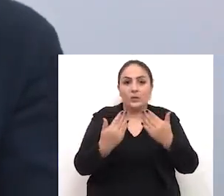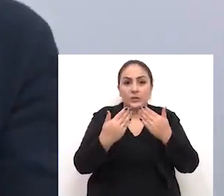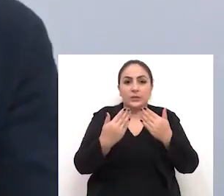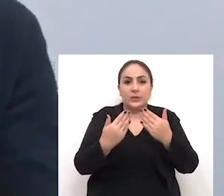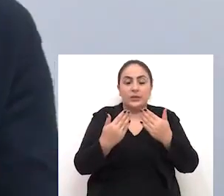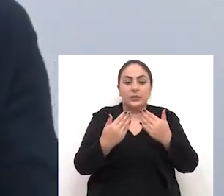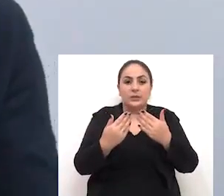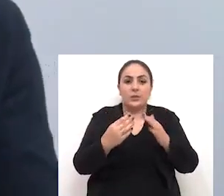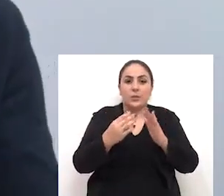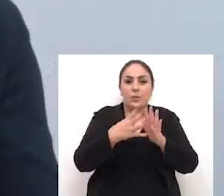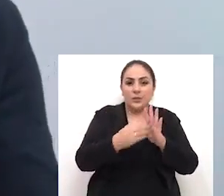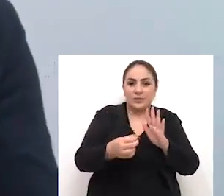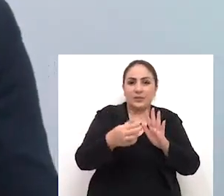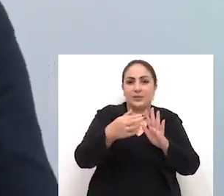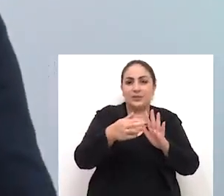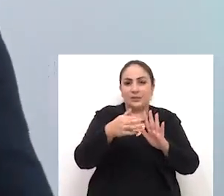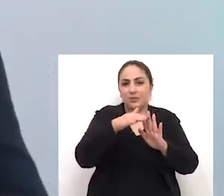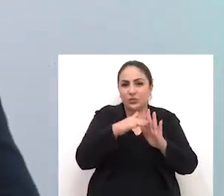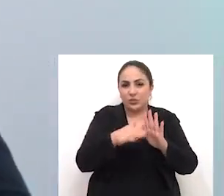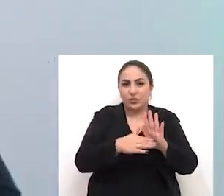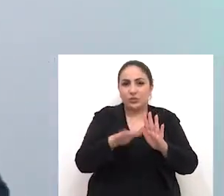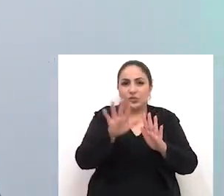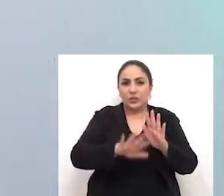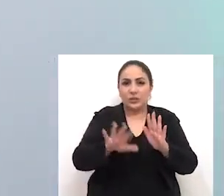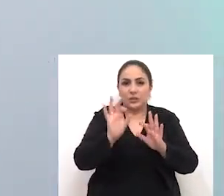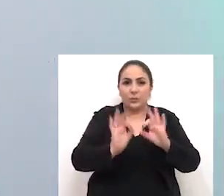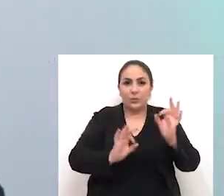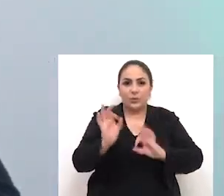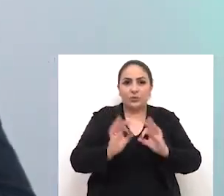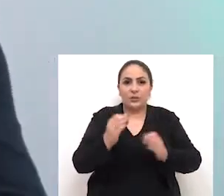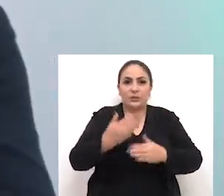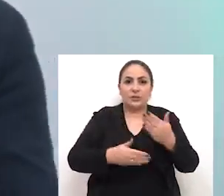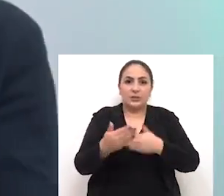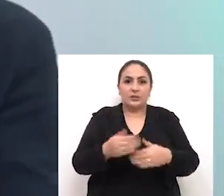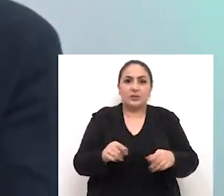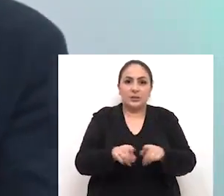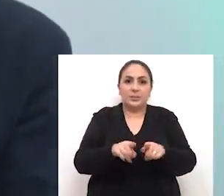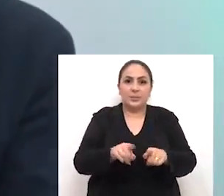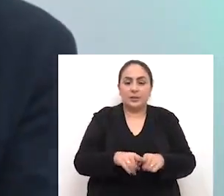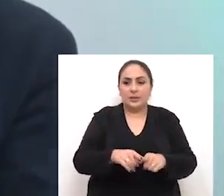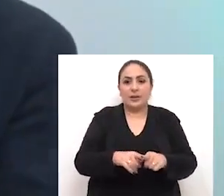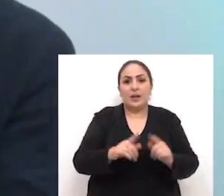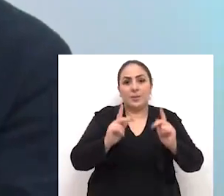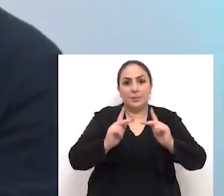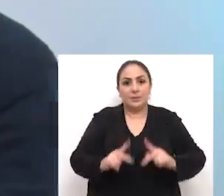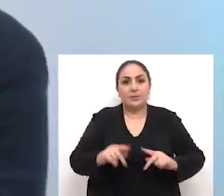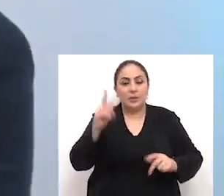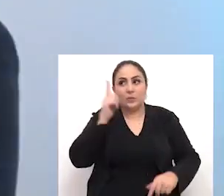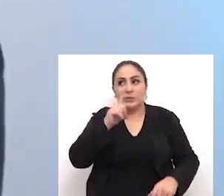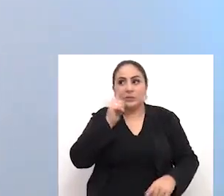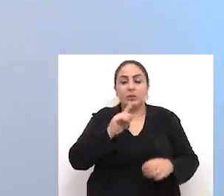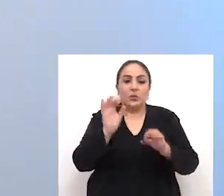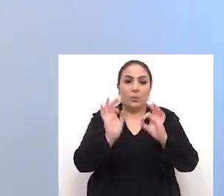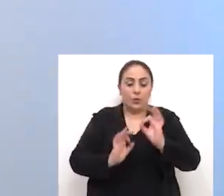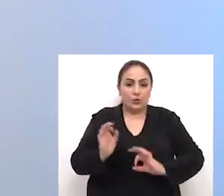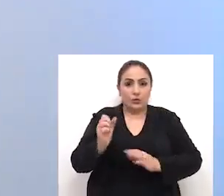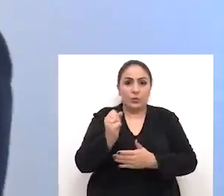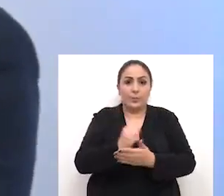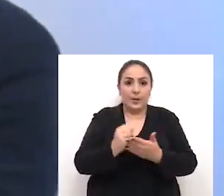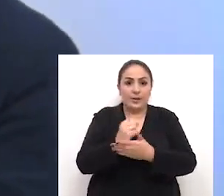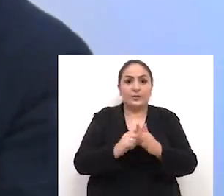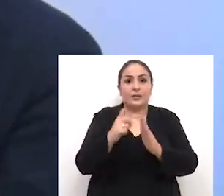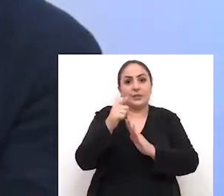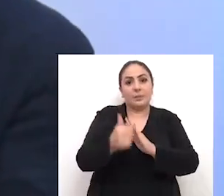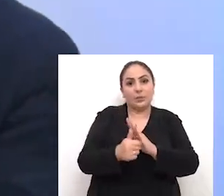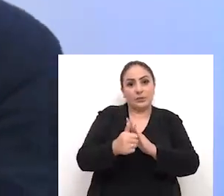apresentando um termo de referência de linhas gerais em que o projeto tem que contemplar e o vencedor vai fazer depois o projeto básico